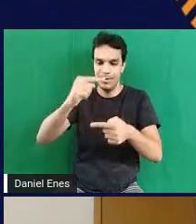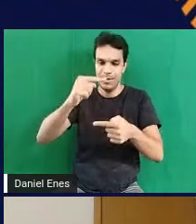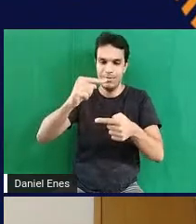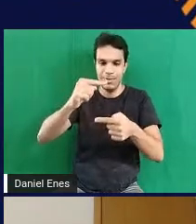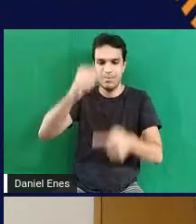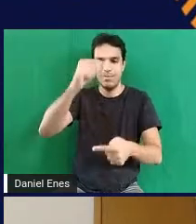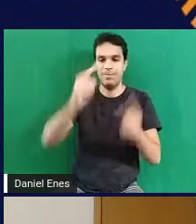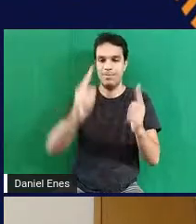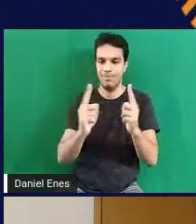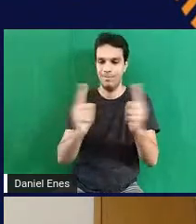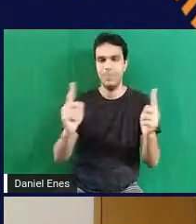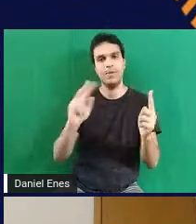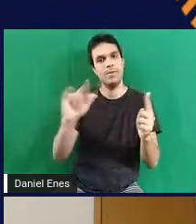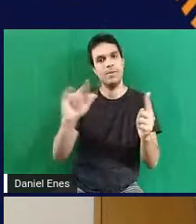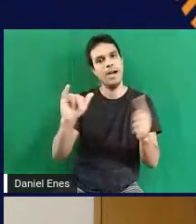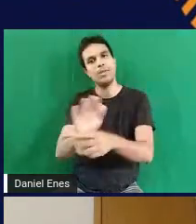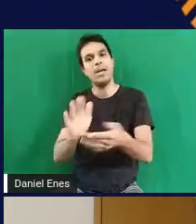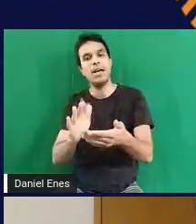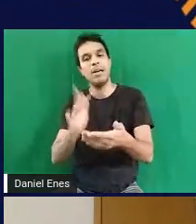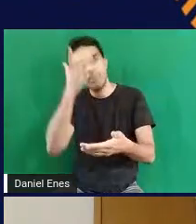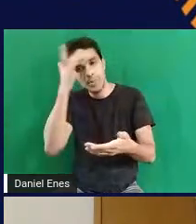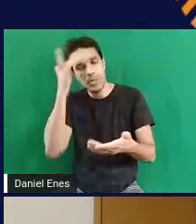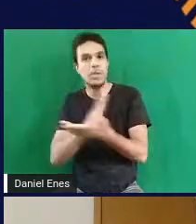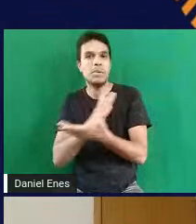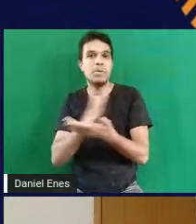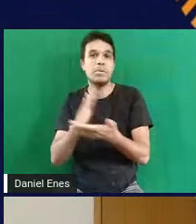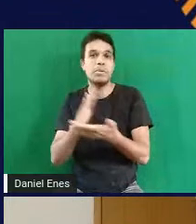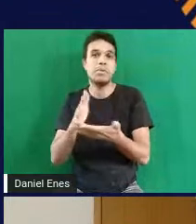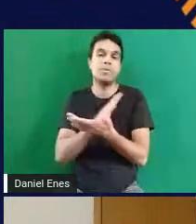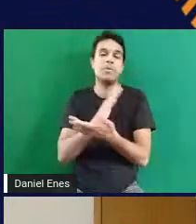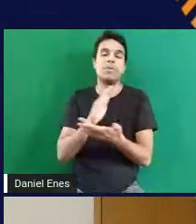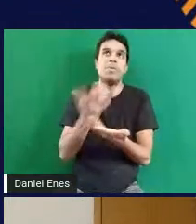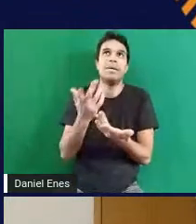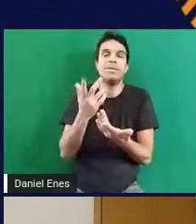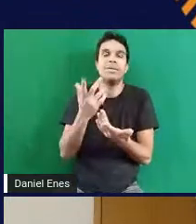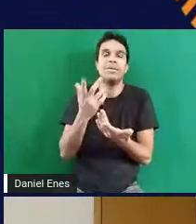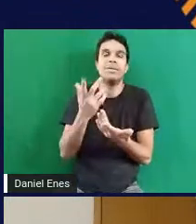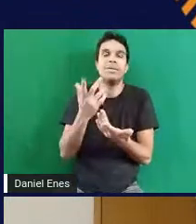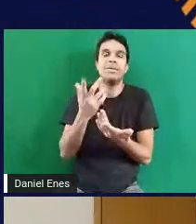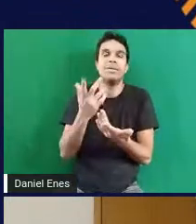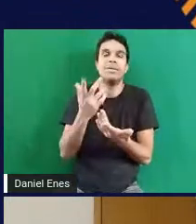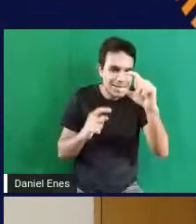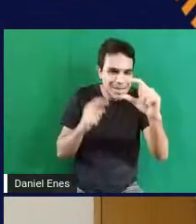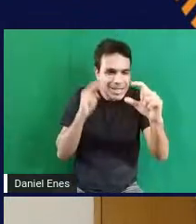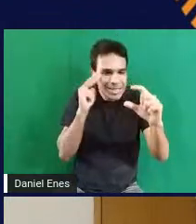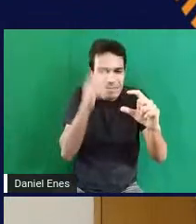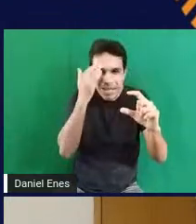pessoas que acabam achando muito pequenininho e não conseguem entender muito bem, tá?